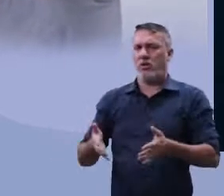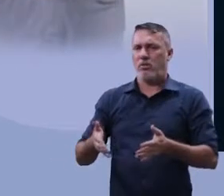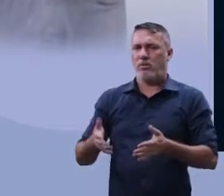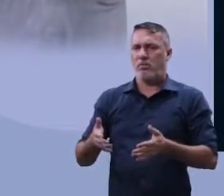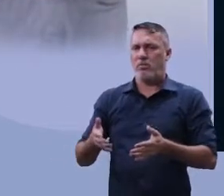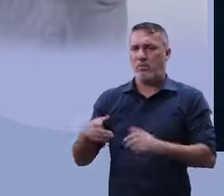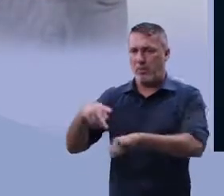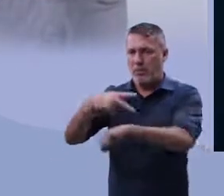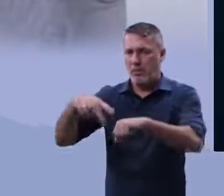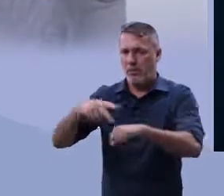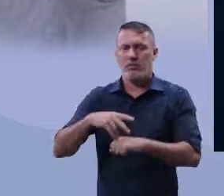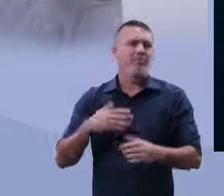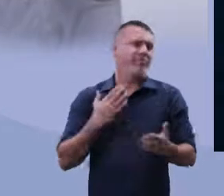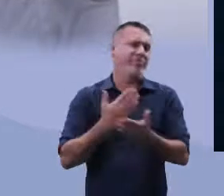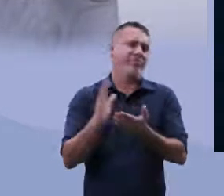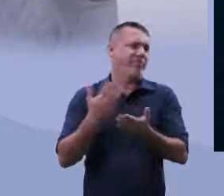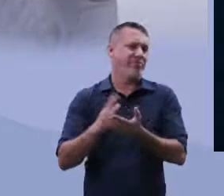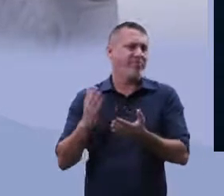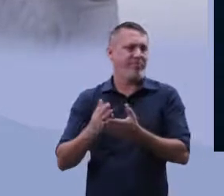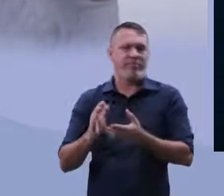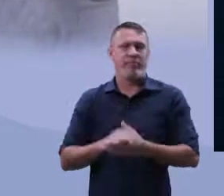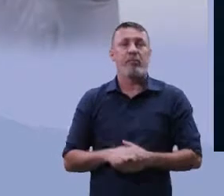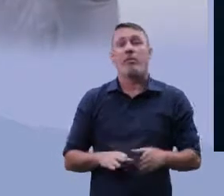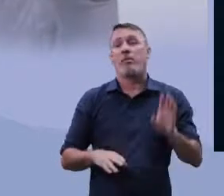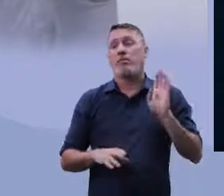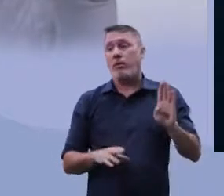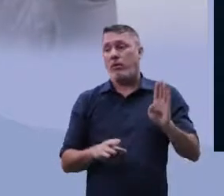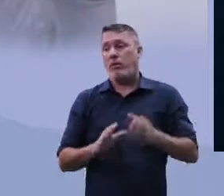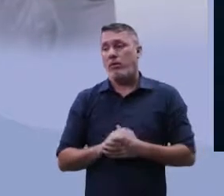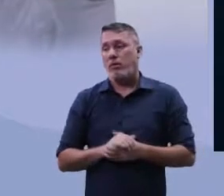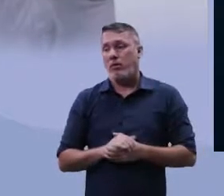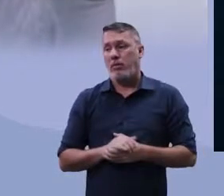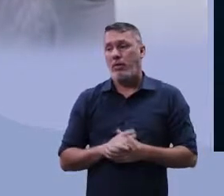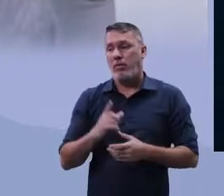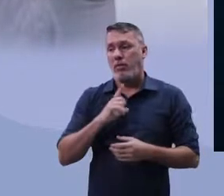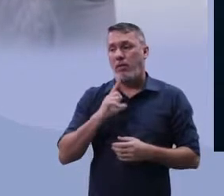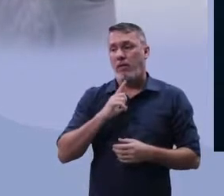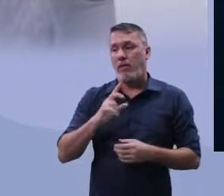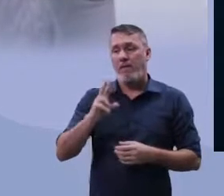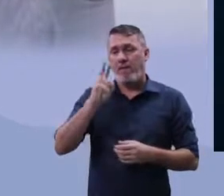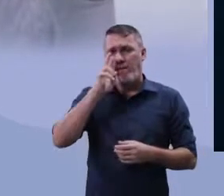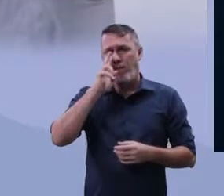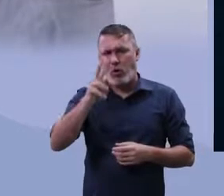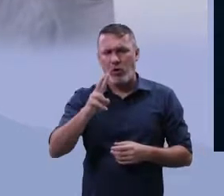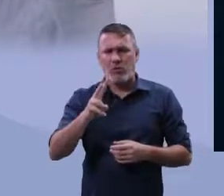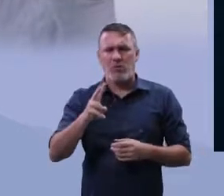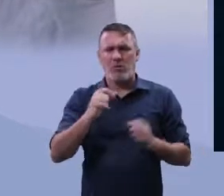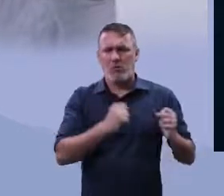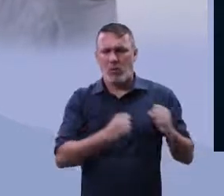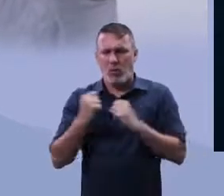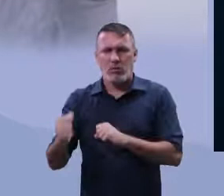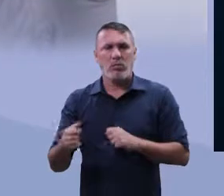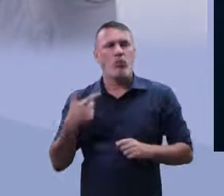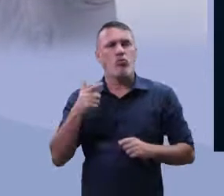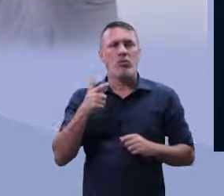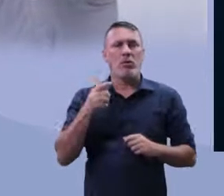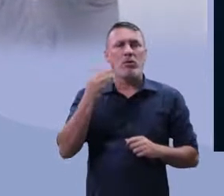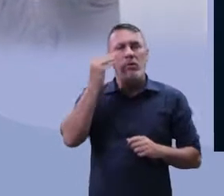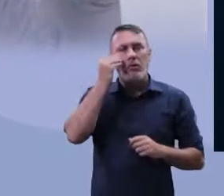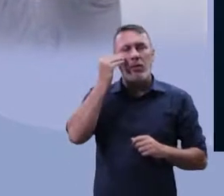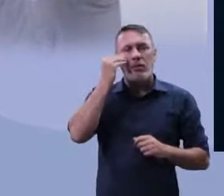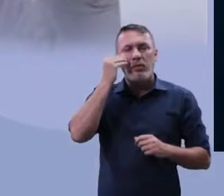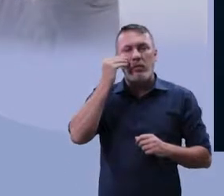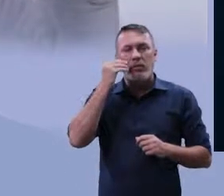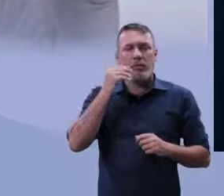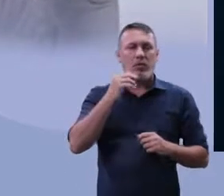como país? Não, nada a isso daí. Letra B, a força não tem sido usada para tentar resolver problemas